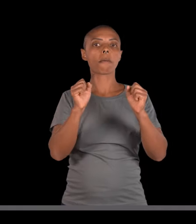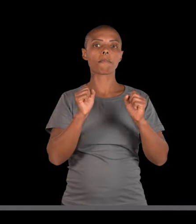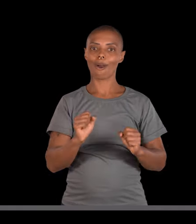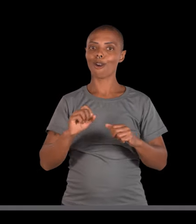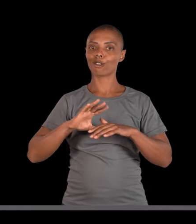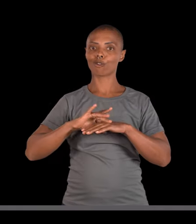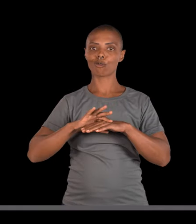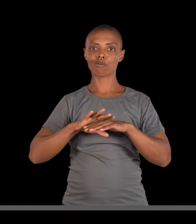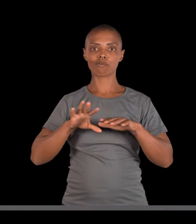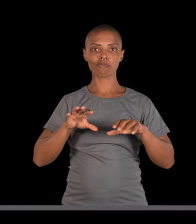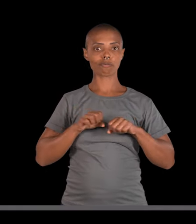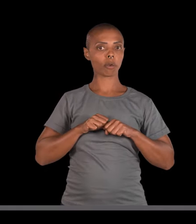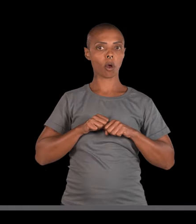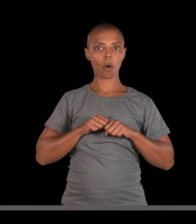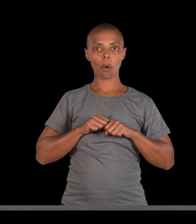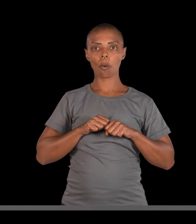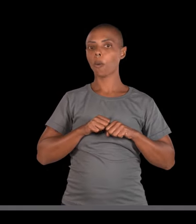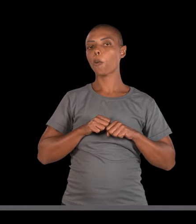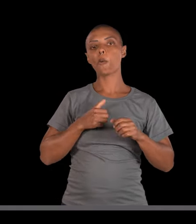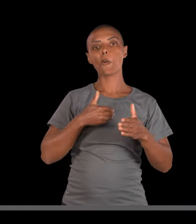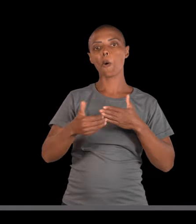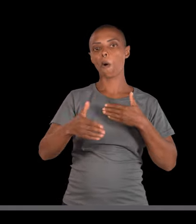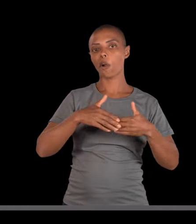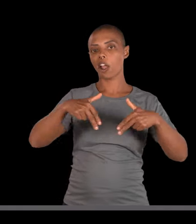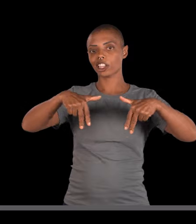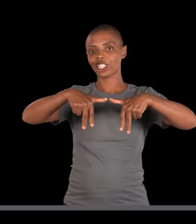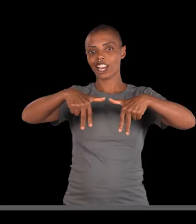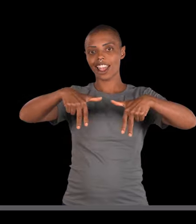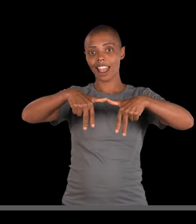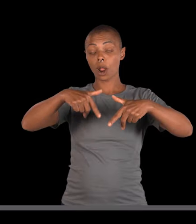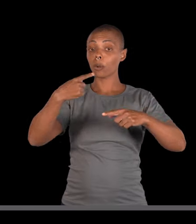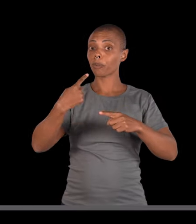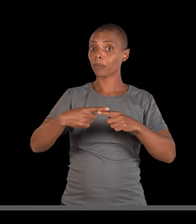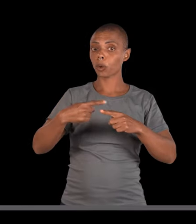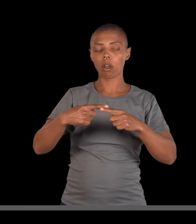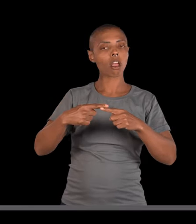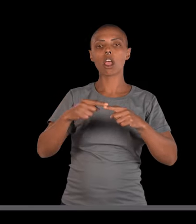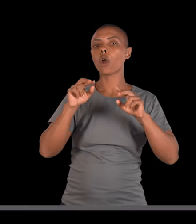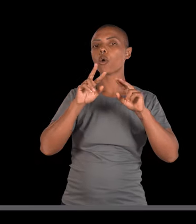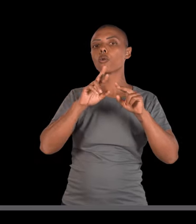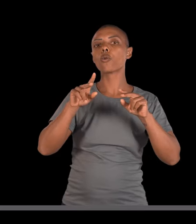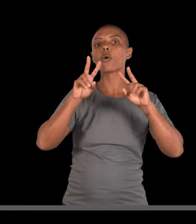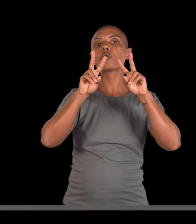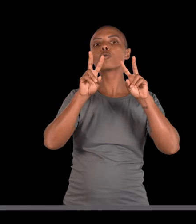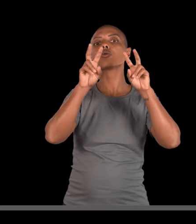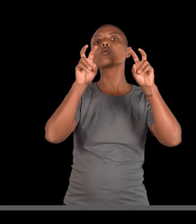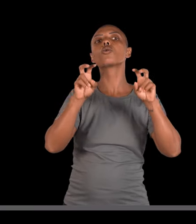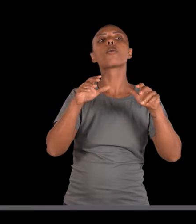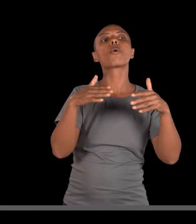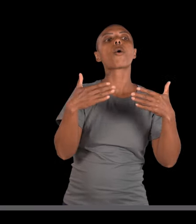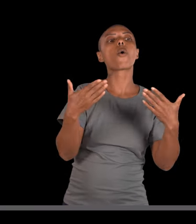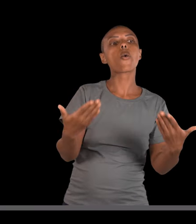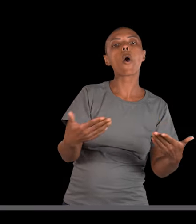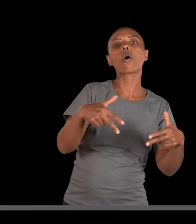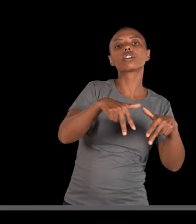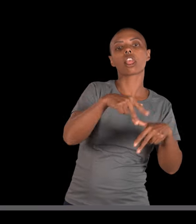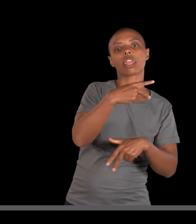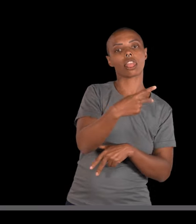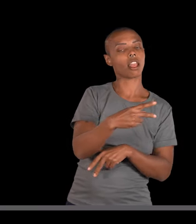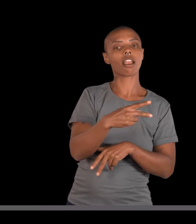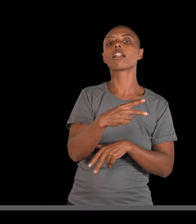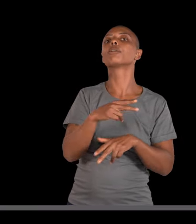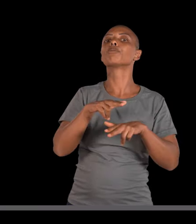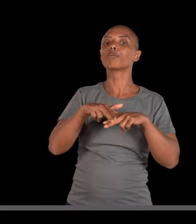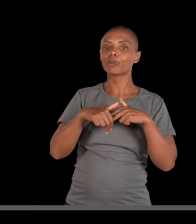homens vão manifestar a fibrose cística na mesma proporção, porque ela não está relacionada com o sexo do